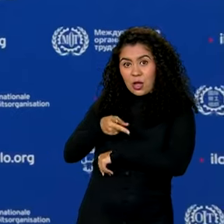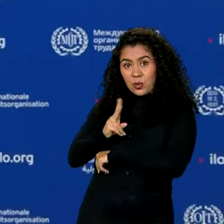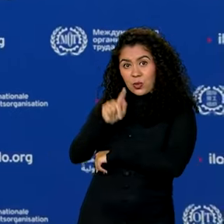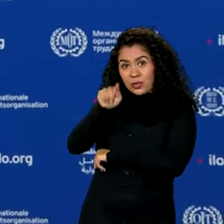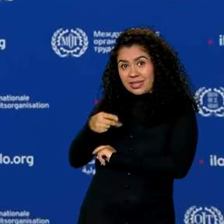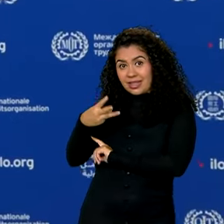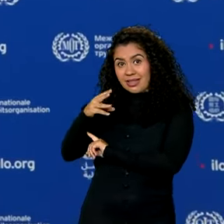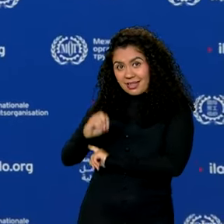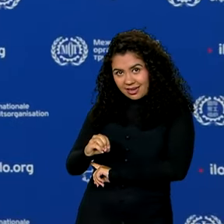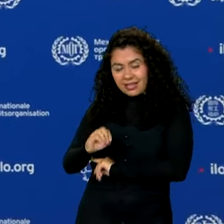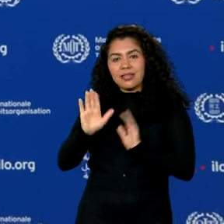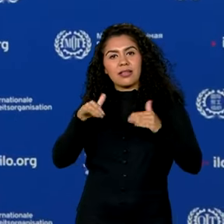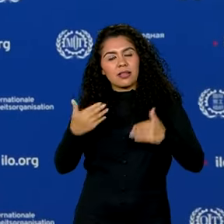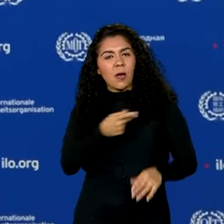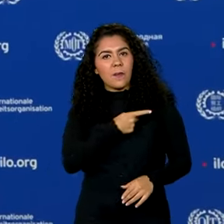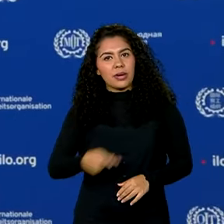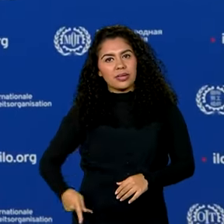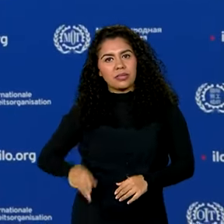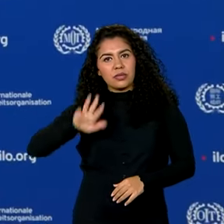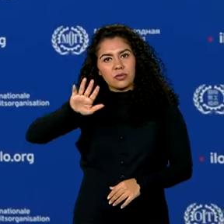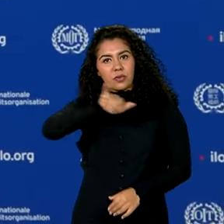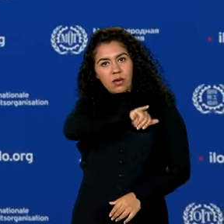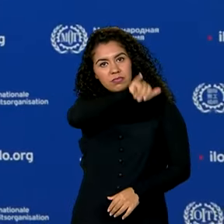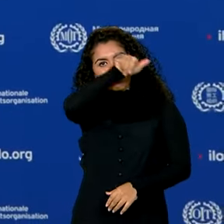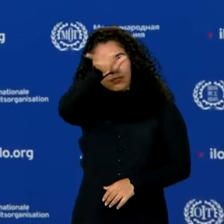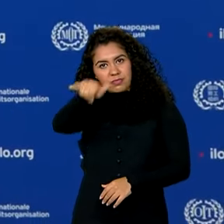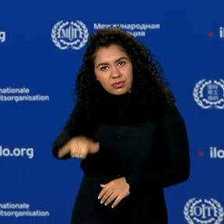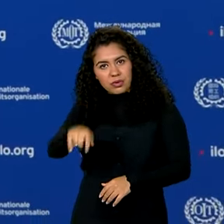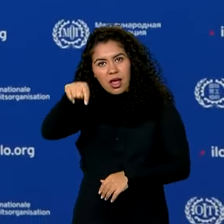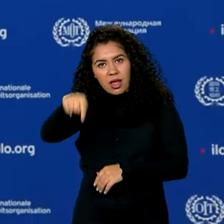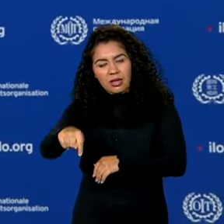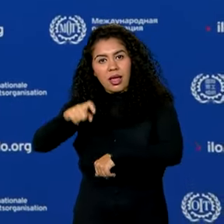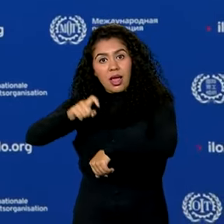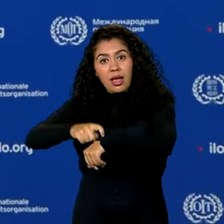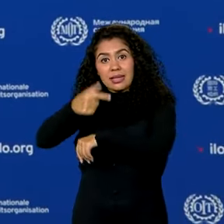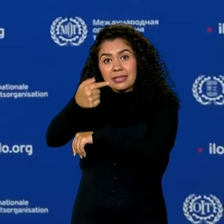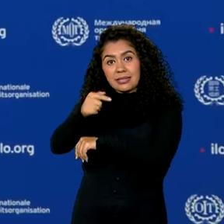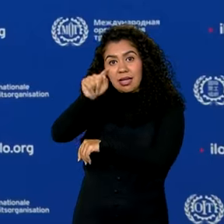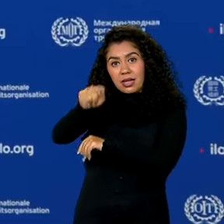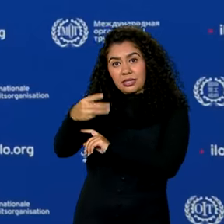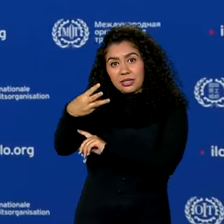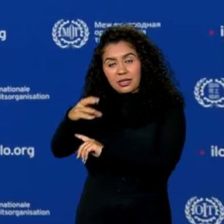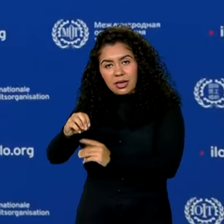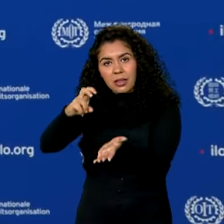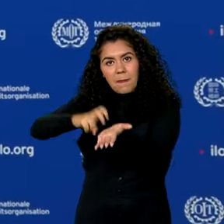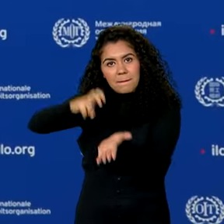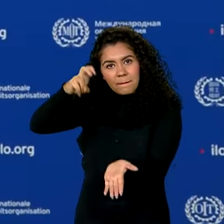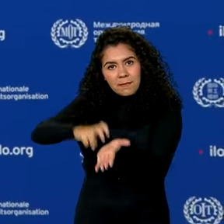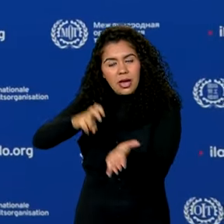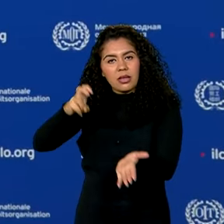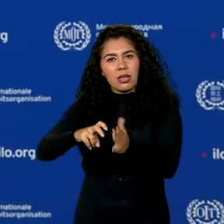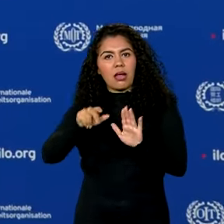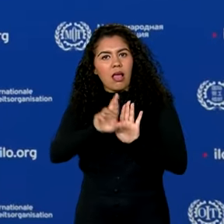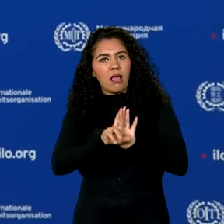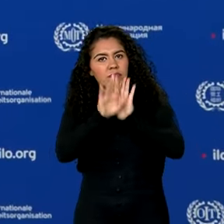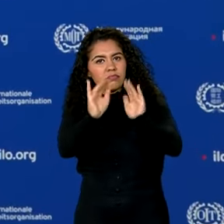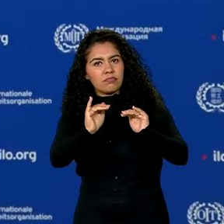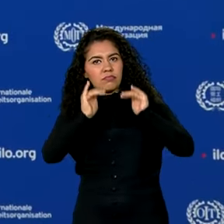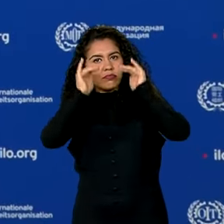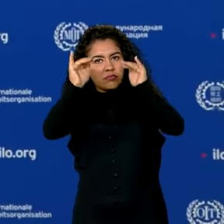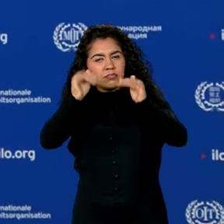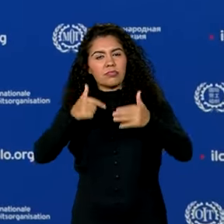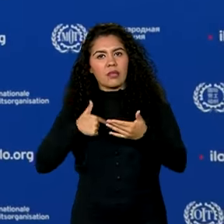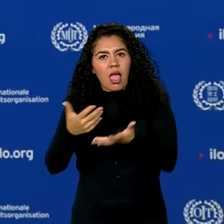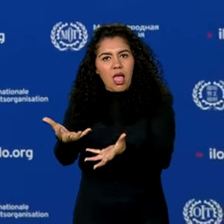E olha, o presidente Lula chegou à Suíça por volta das 7h da manhã e foi recebido no aeroporto por autoridades, como o chefe da